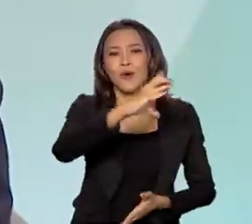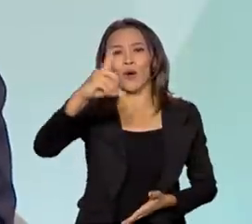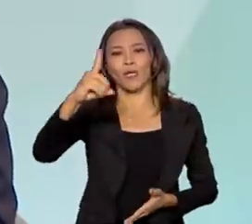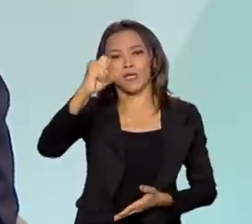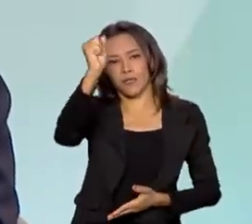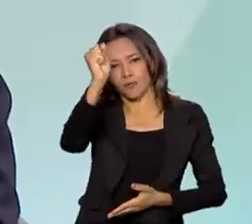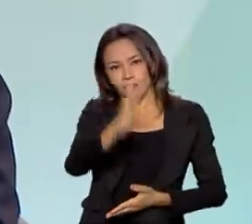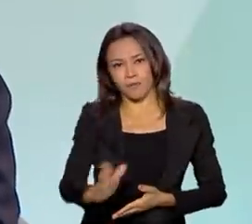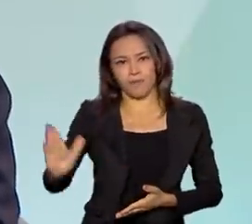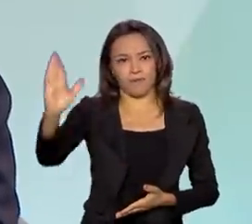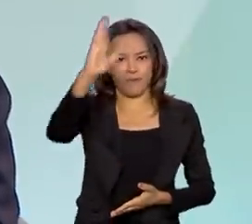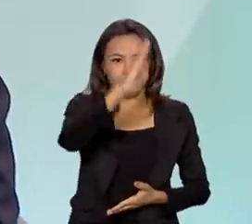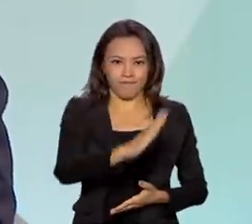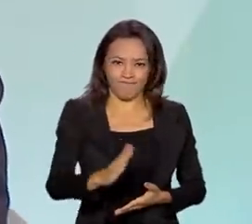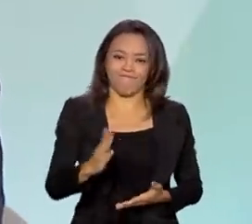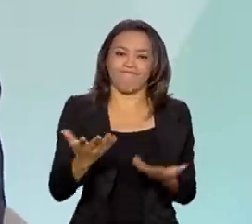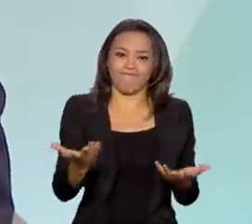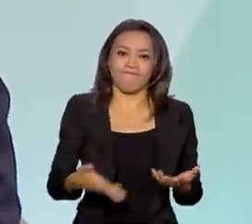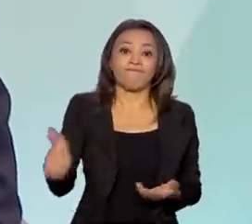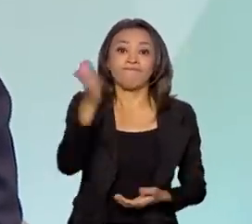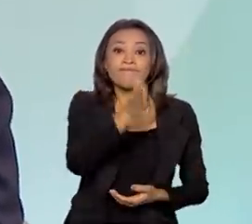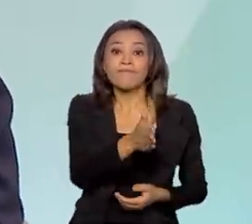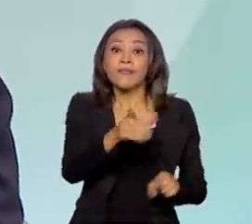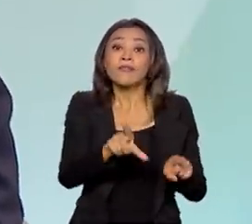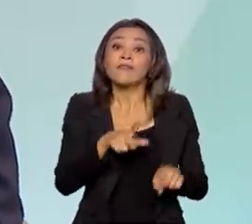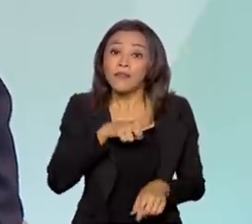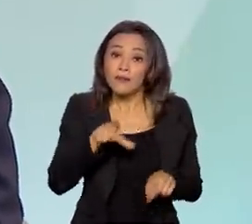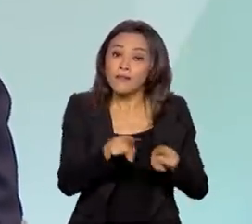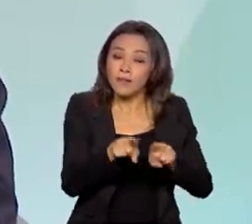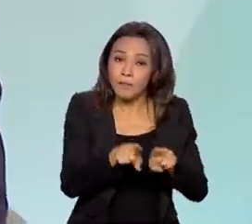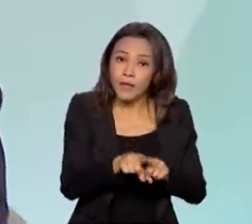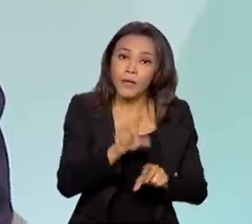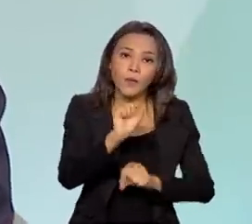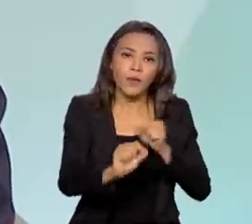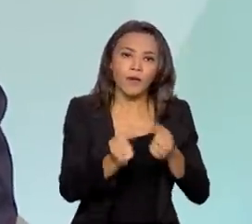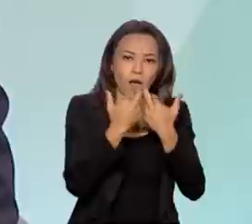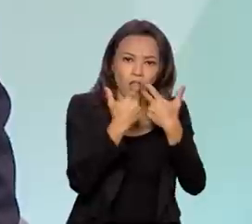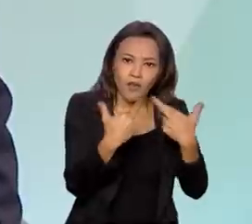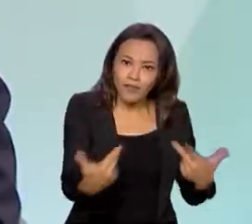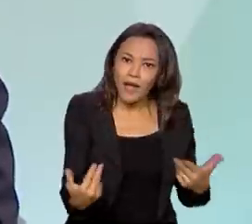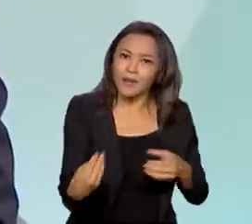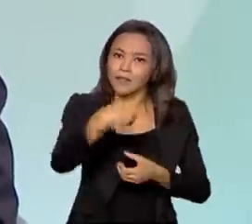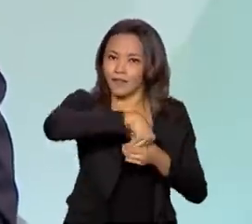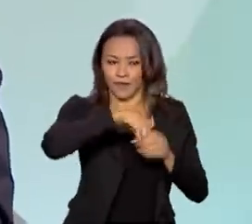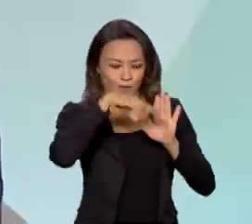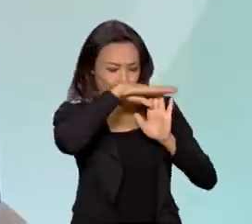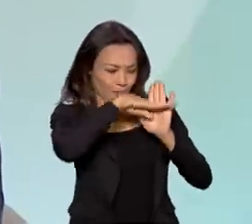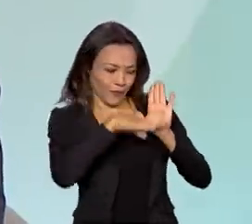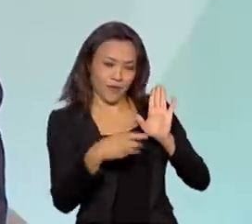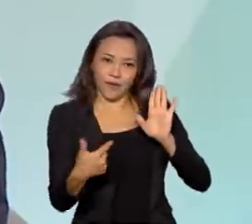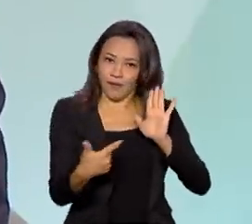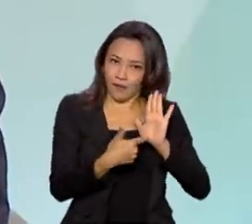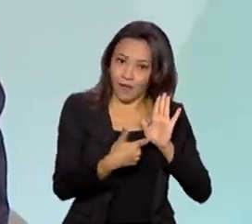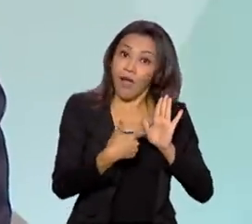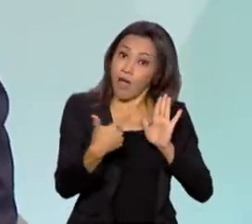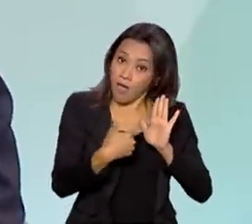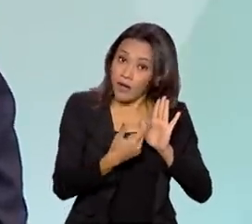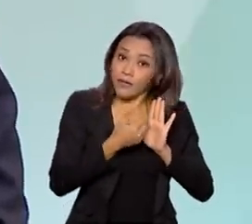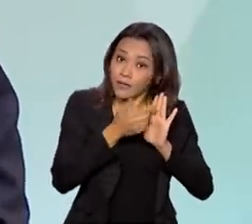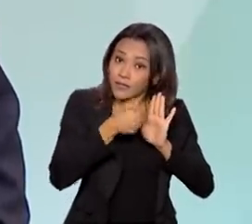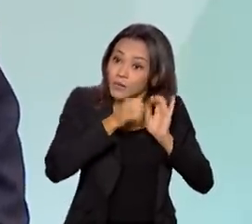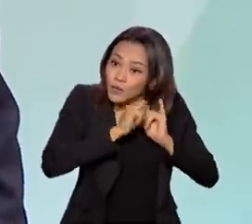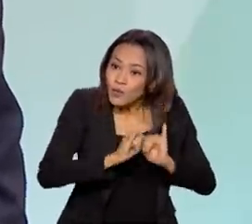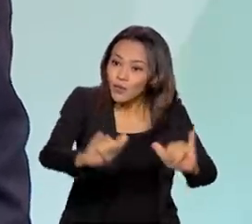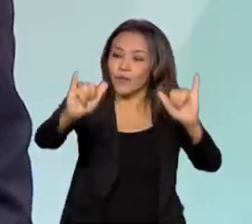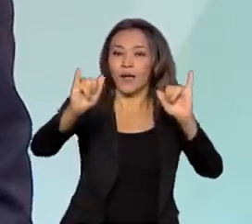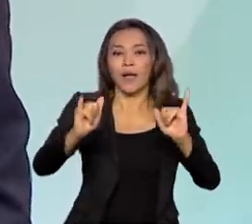E há também uma iniciativa, uma inovação nesse programa. Esse programa, inicialmente, ele está sendo lançado